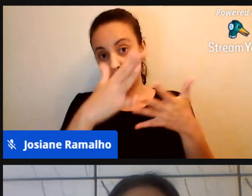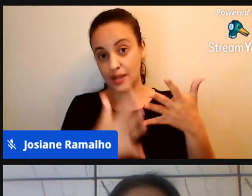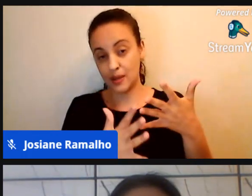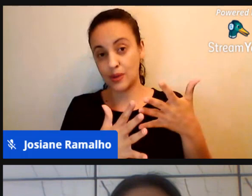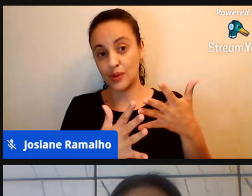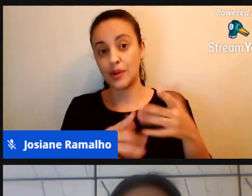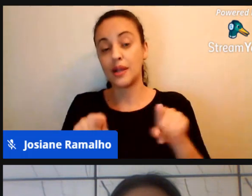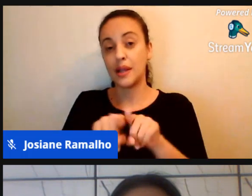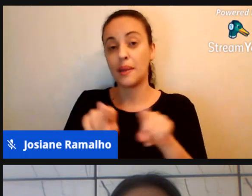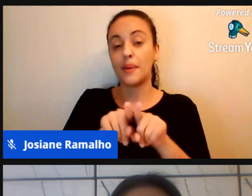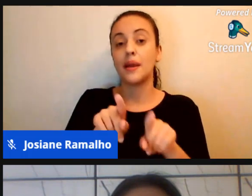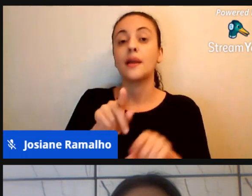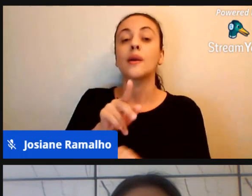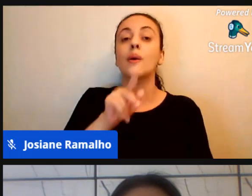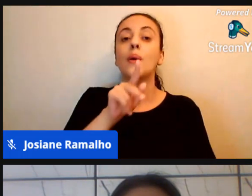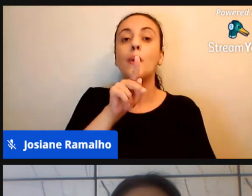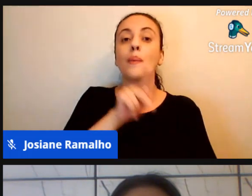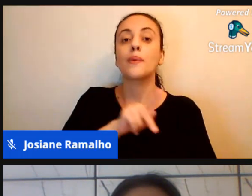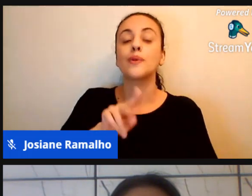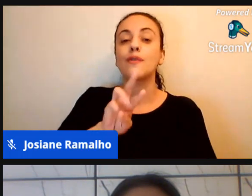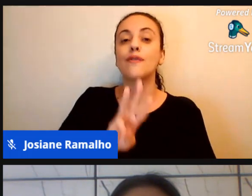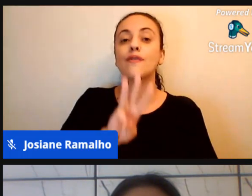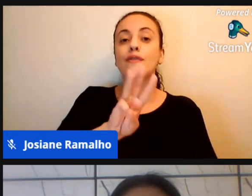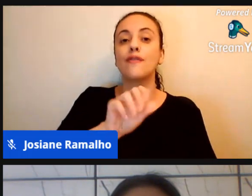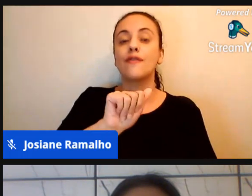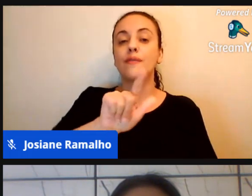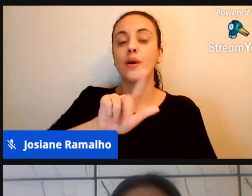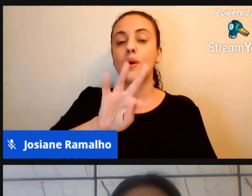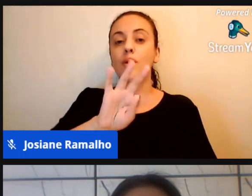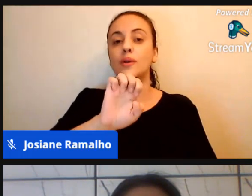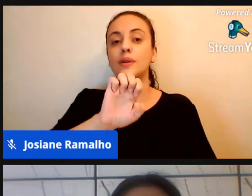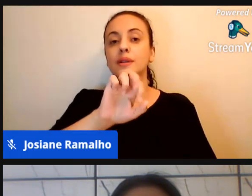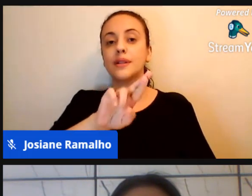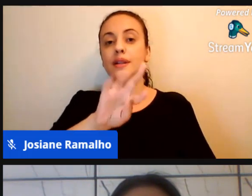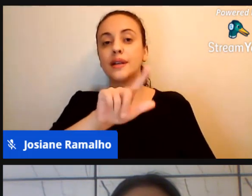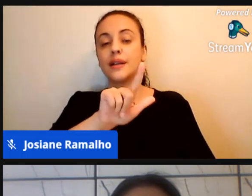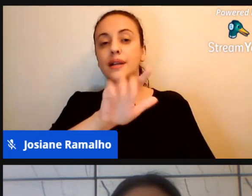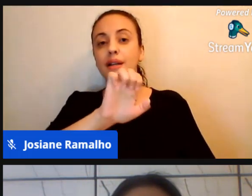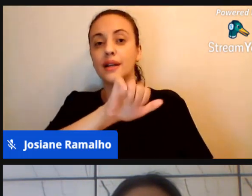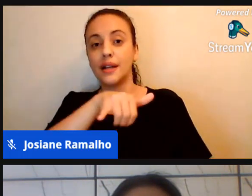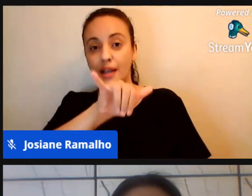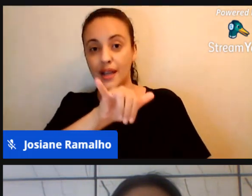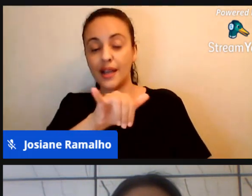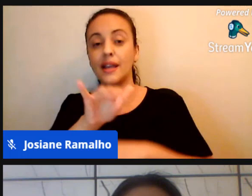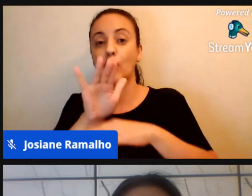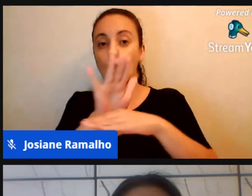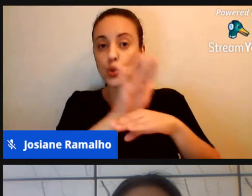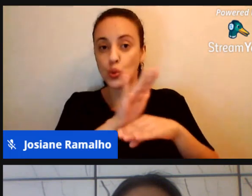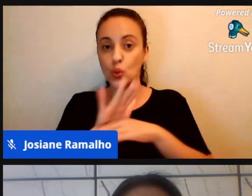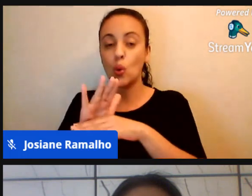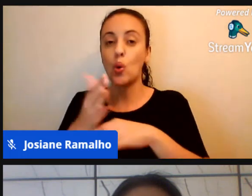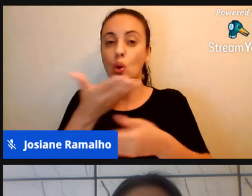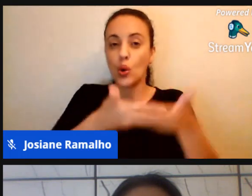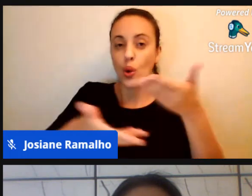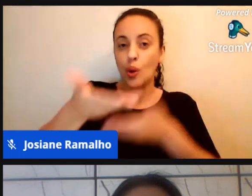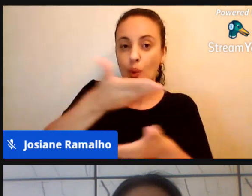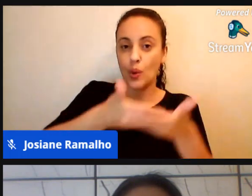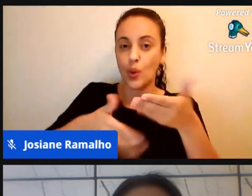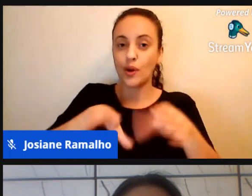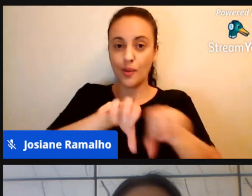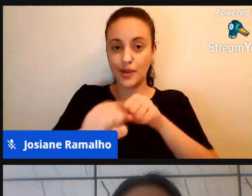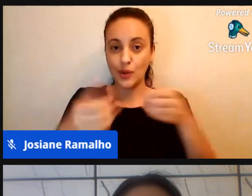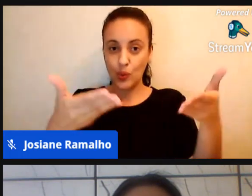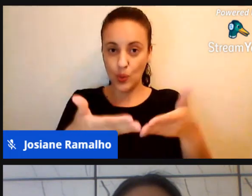Leick entrou também, e nos ajudou nessa formação, gratidão a todos que colaboraram conosco,